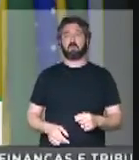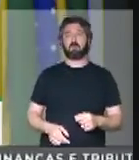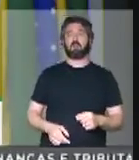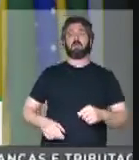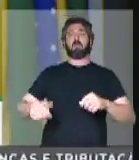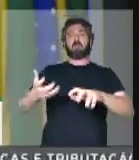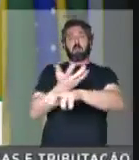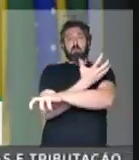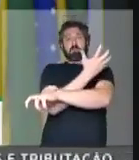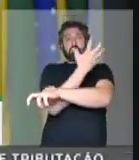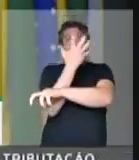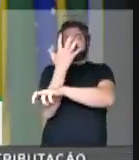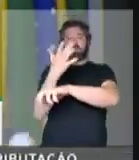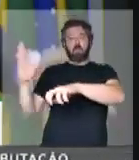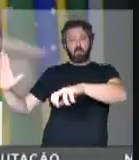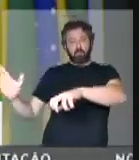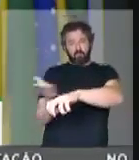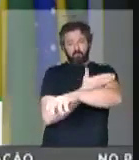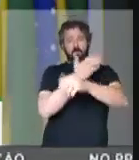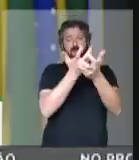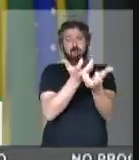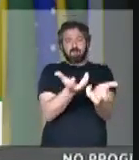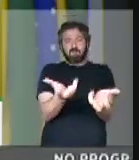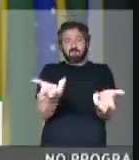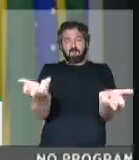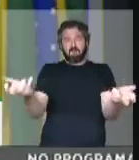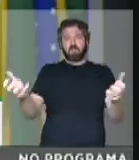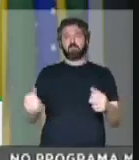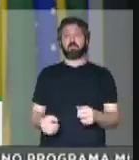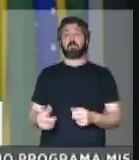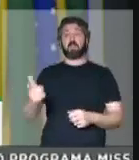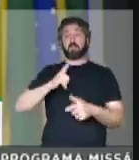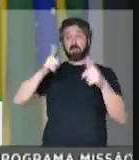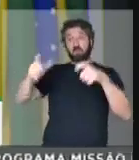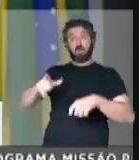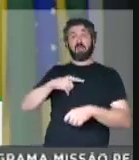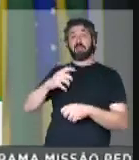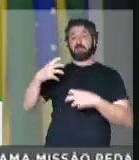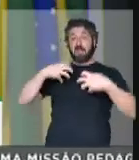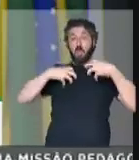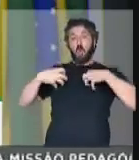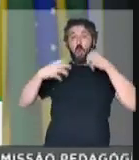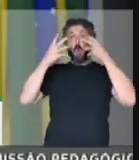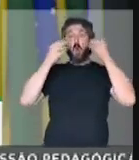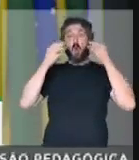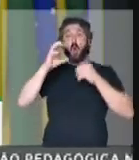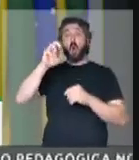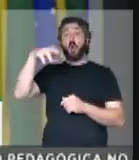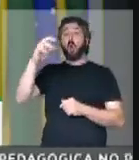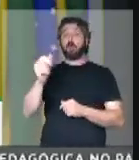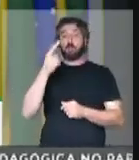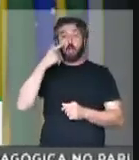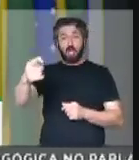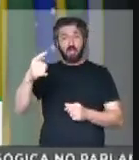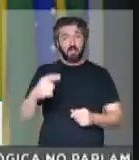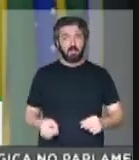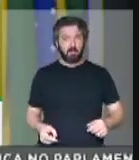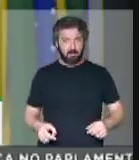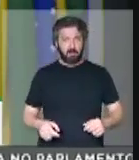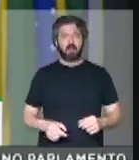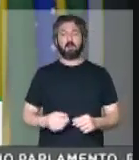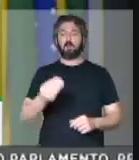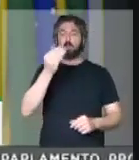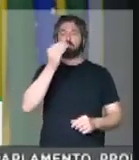capoeiro, colonião, a quiçaça, que está saindo até a onça dos matos do prefeito. Beijo no coração,